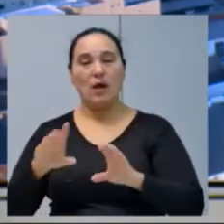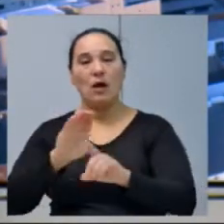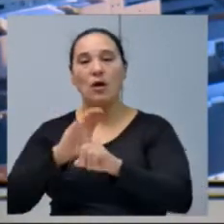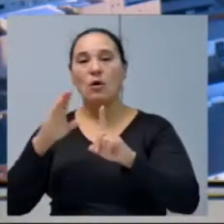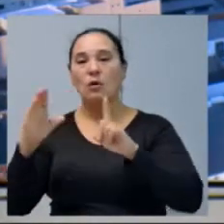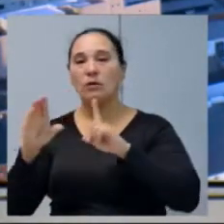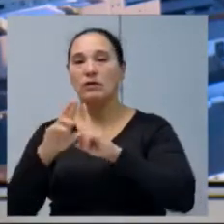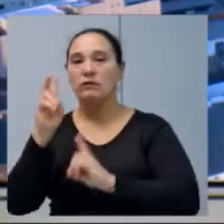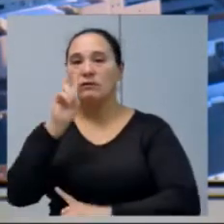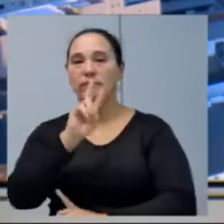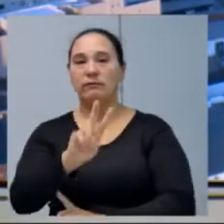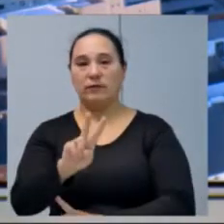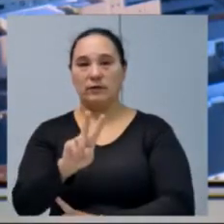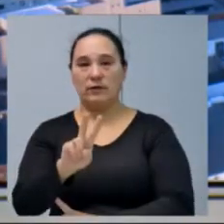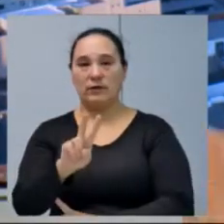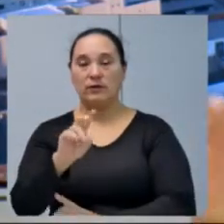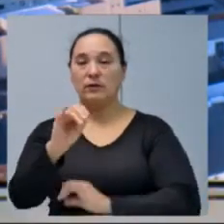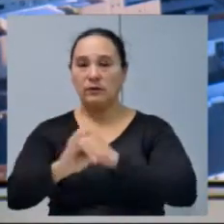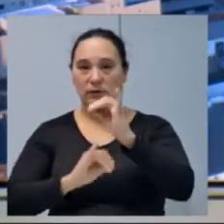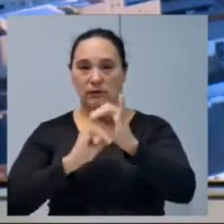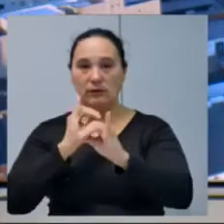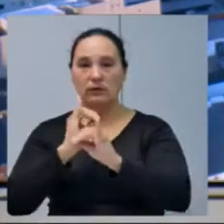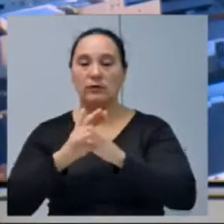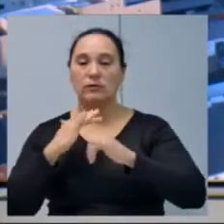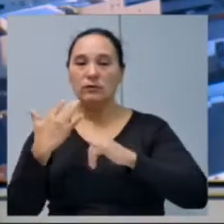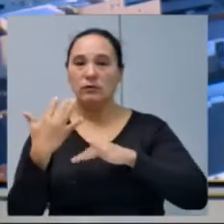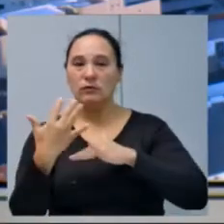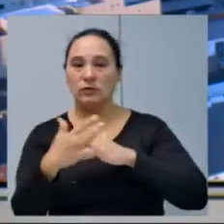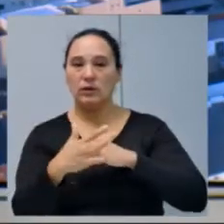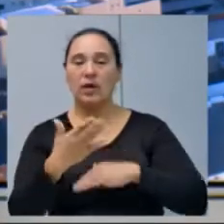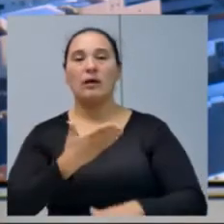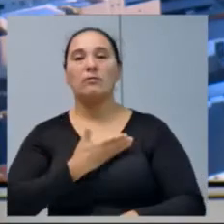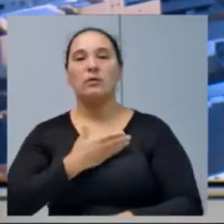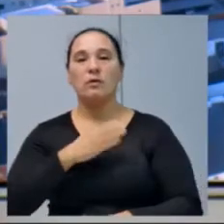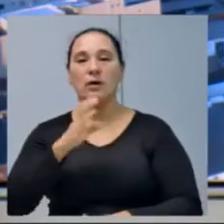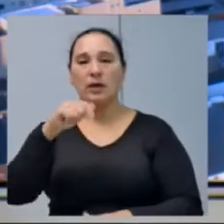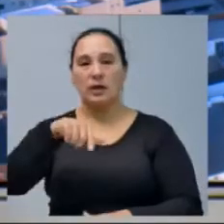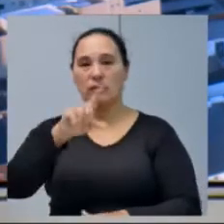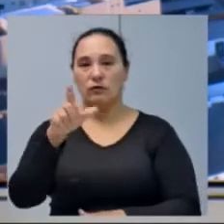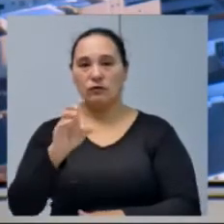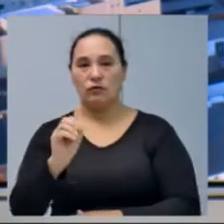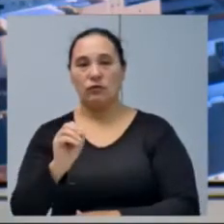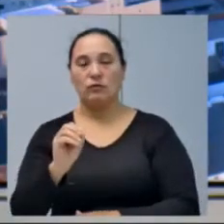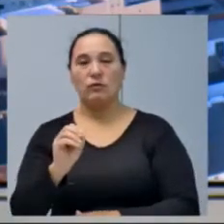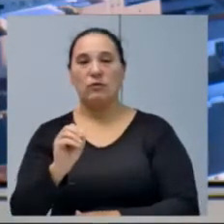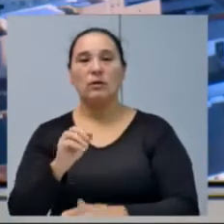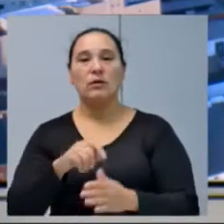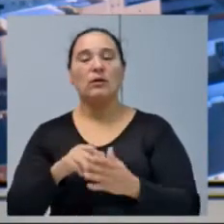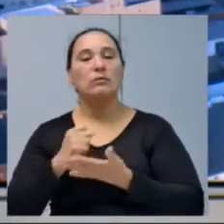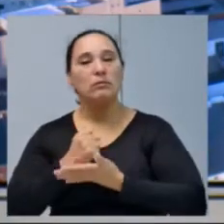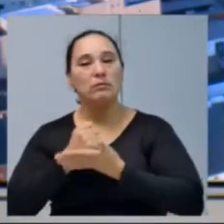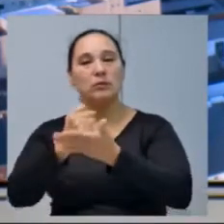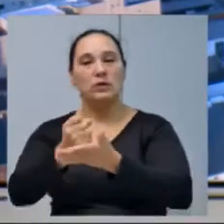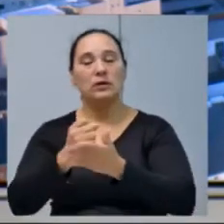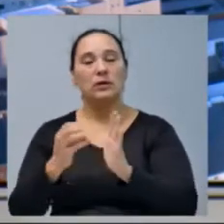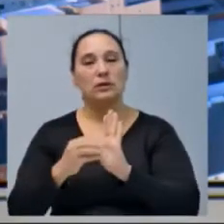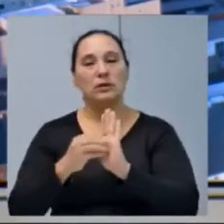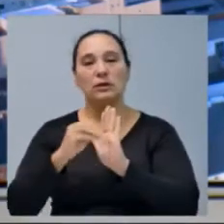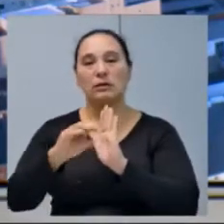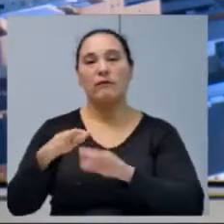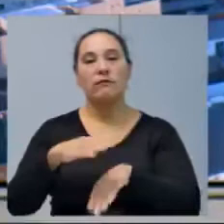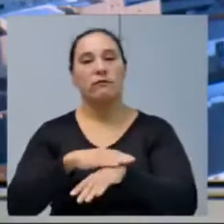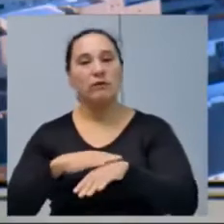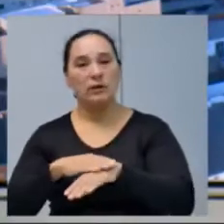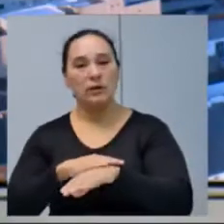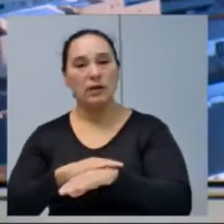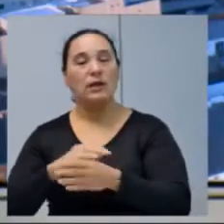que nos acompanha aqui, internautas, amigo Andy também. Pode contar com o nosso apoio aí na indicação, vamos conversar com